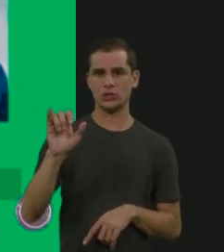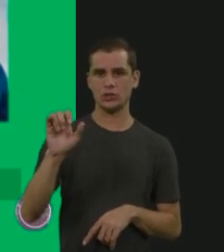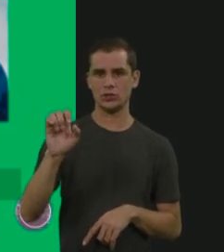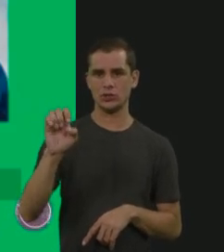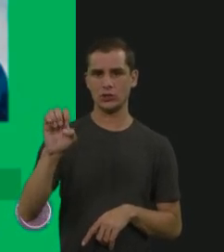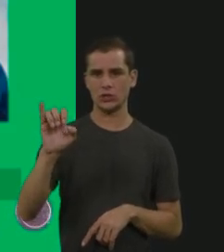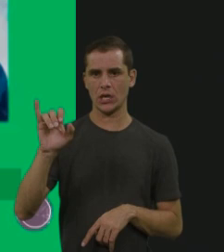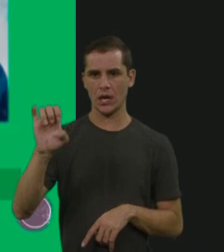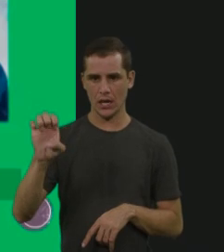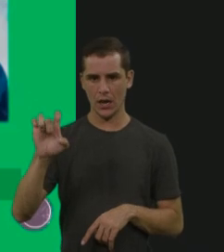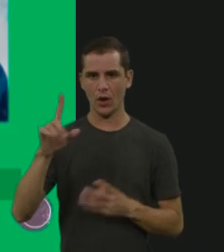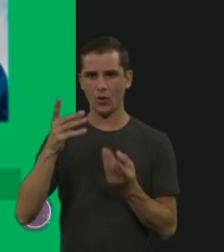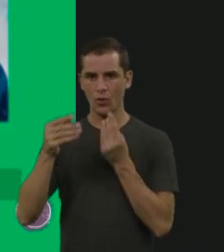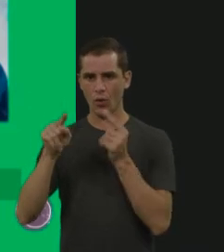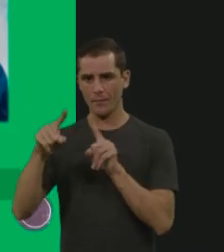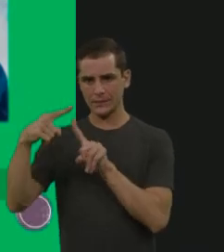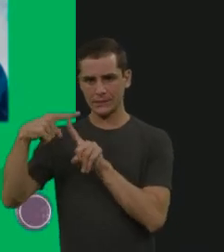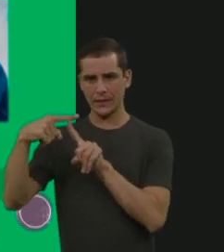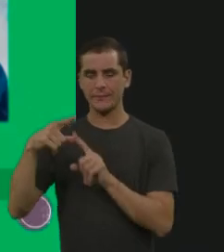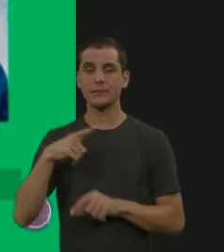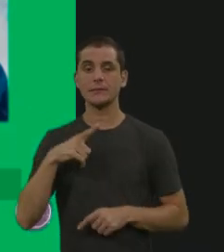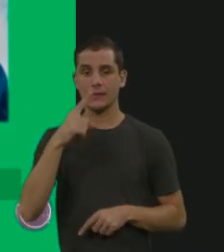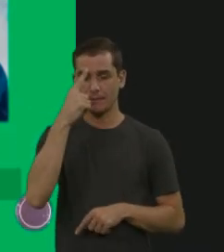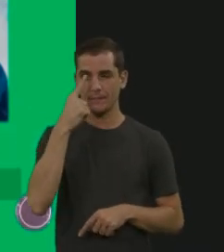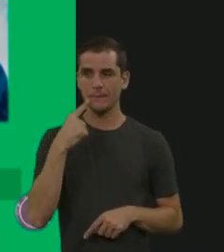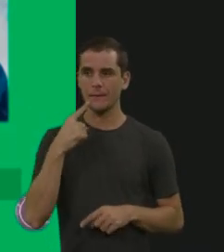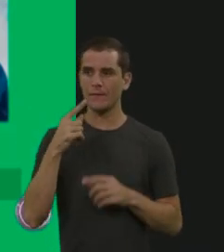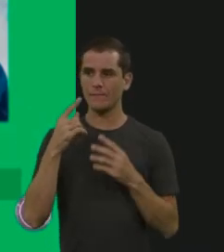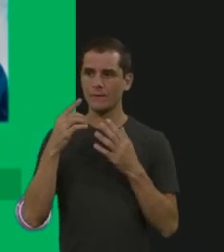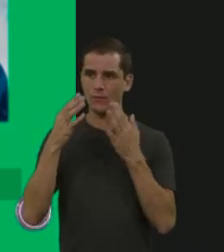Aqui também a gente tem um fenótipo na Mórquio